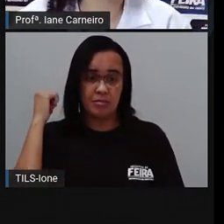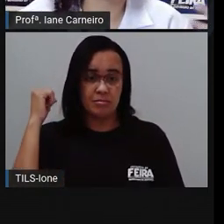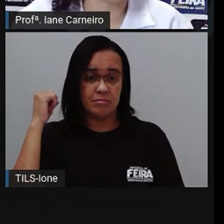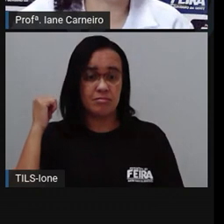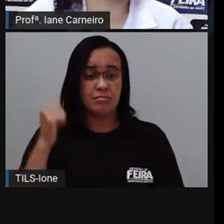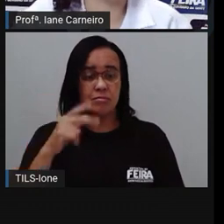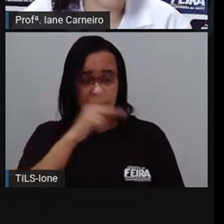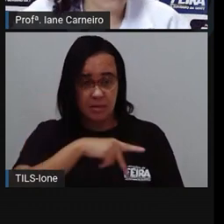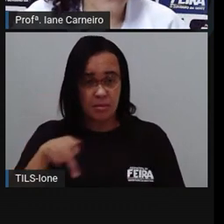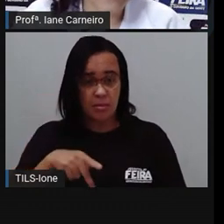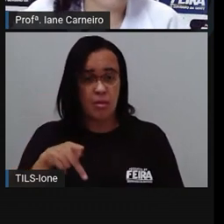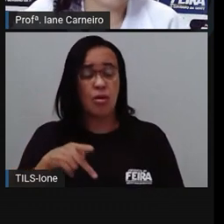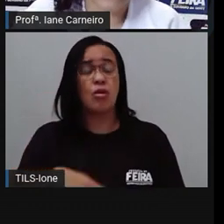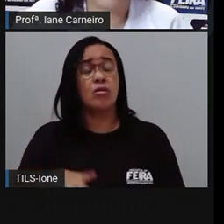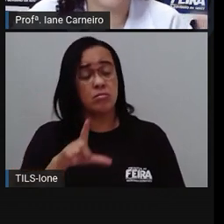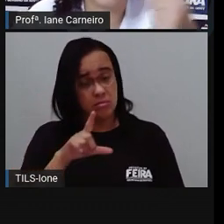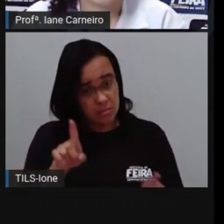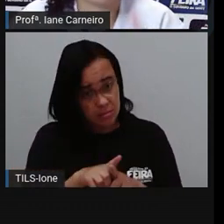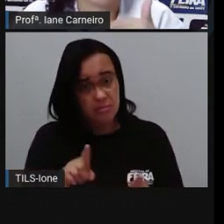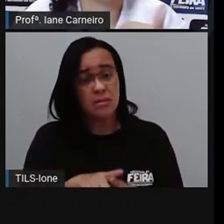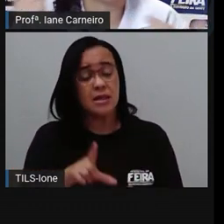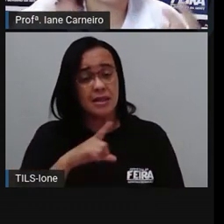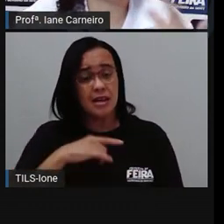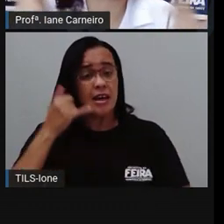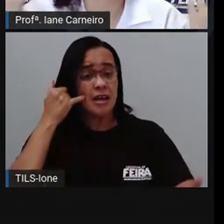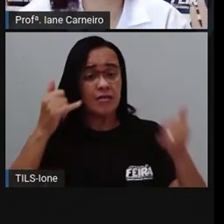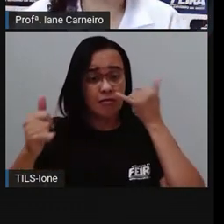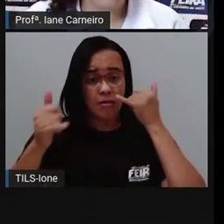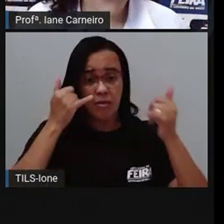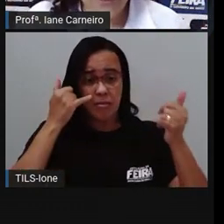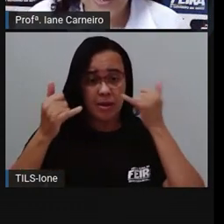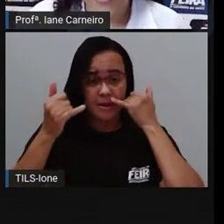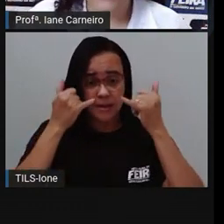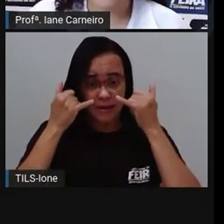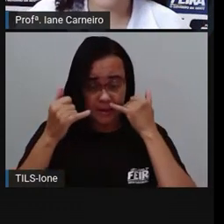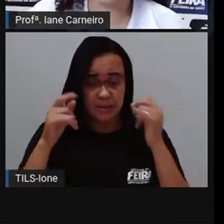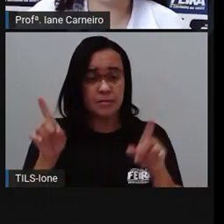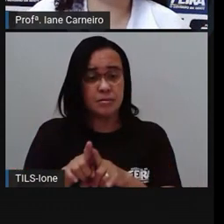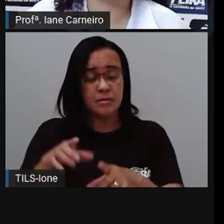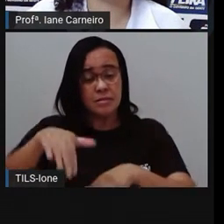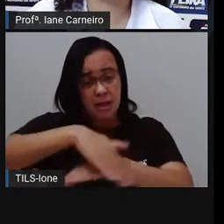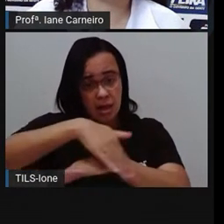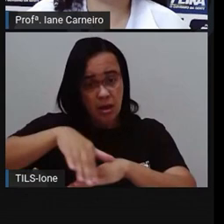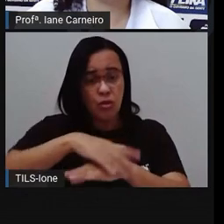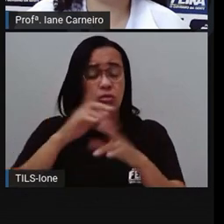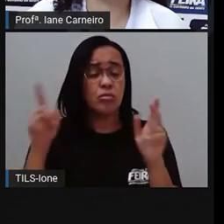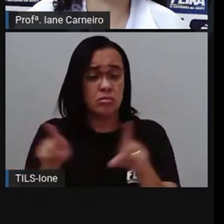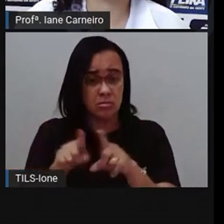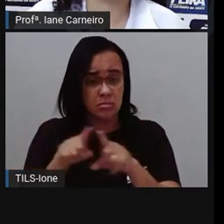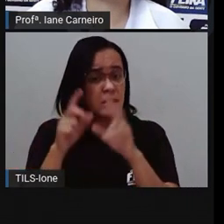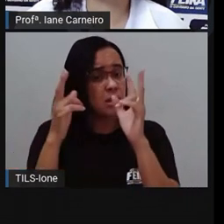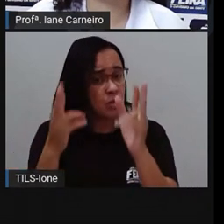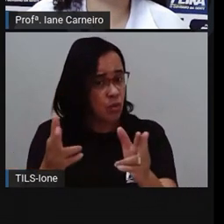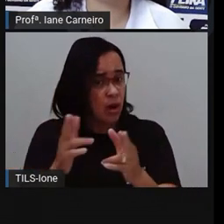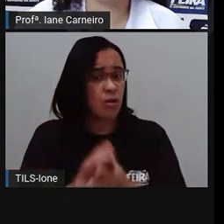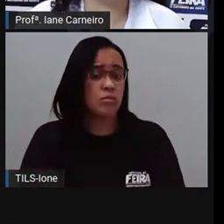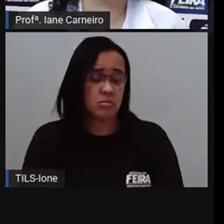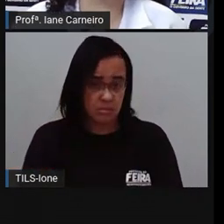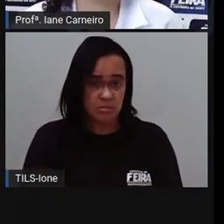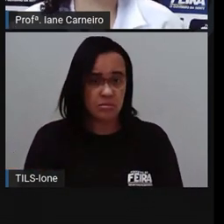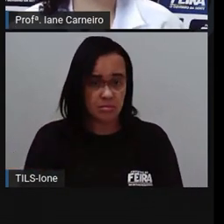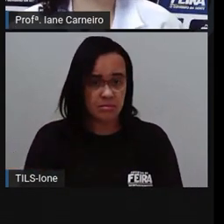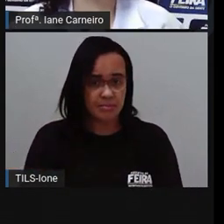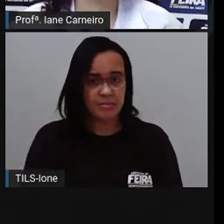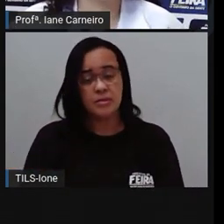também estão informando alguma coisa, né? Por isso que a pró traz sempre para vocês, tá certo? E aí eu tenho uma pergunta, ó,